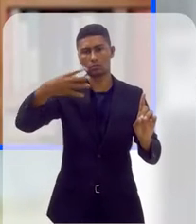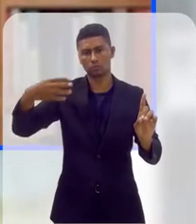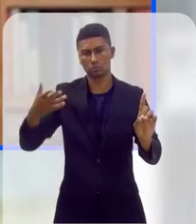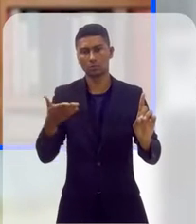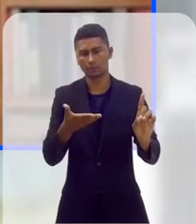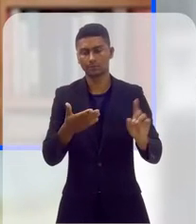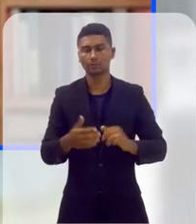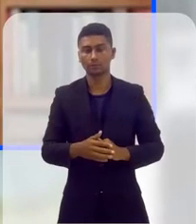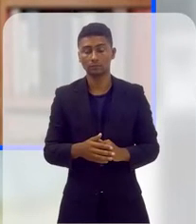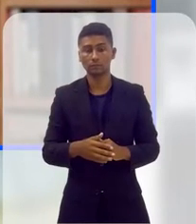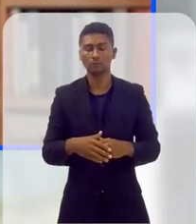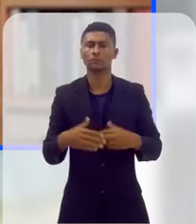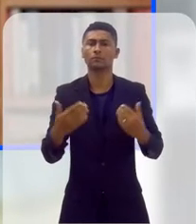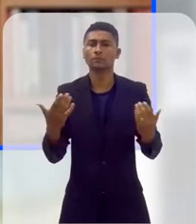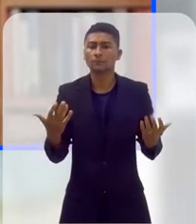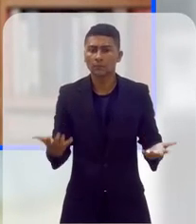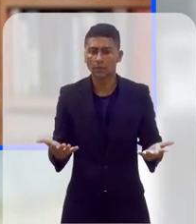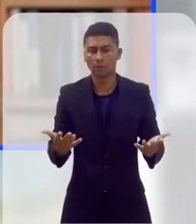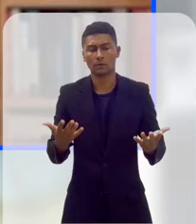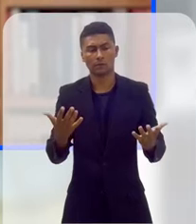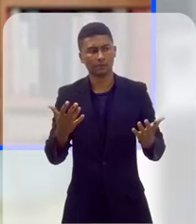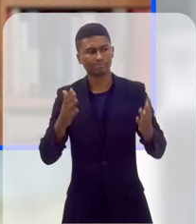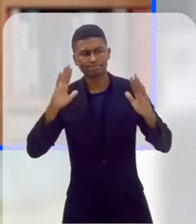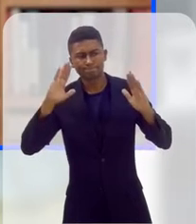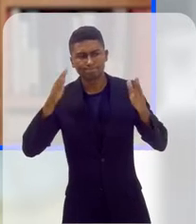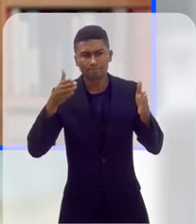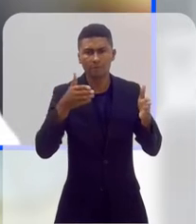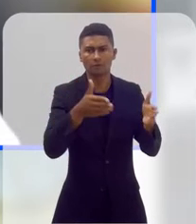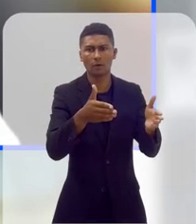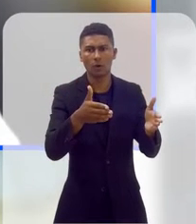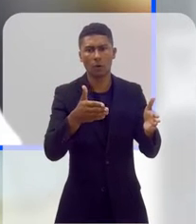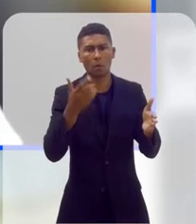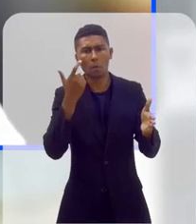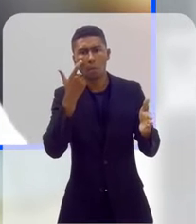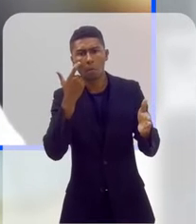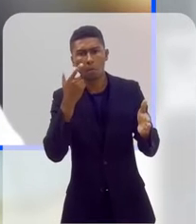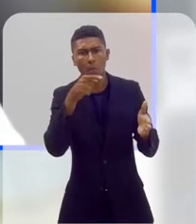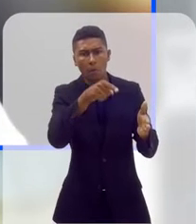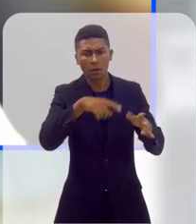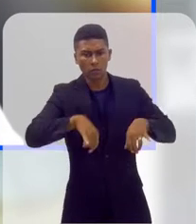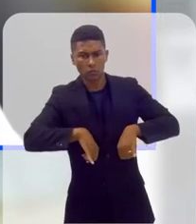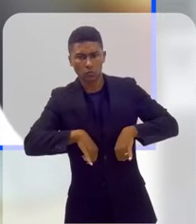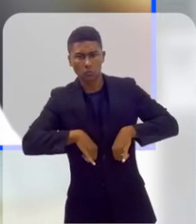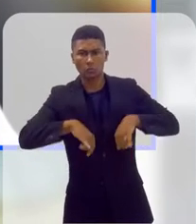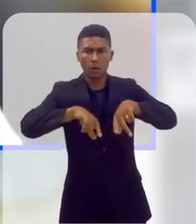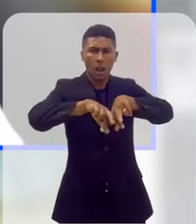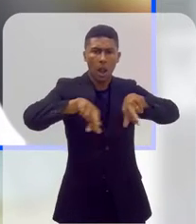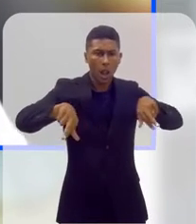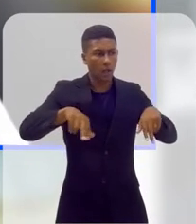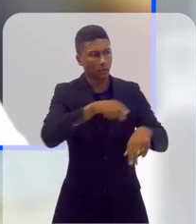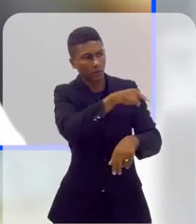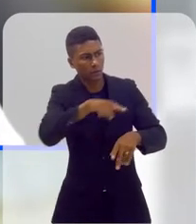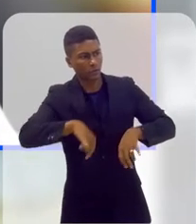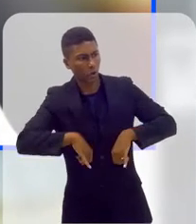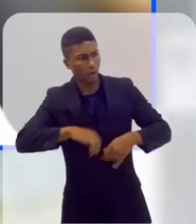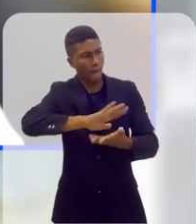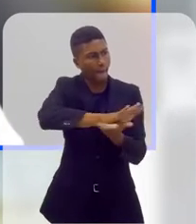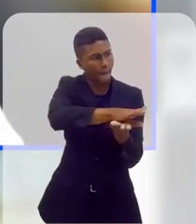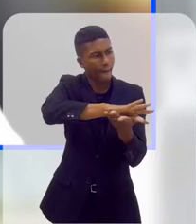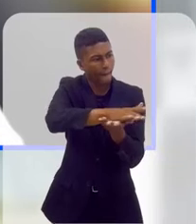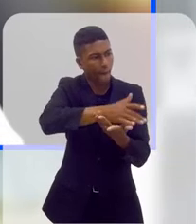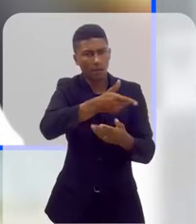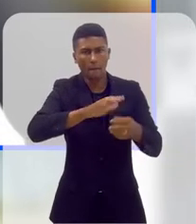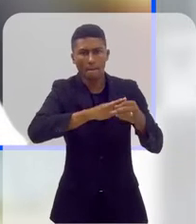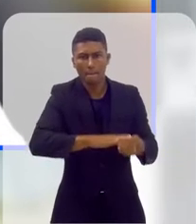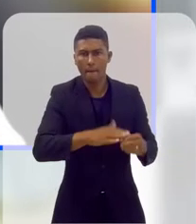tivesse uma preocupação um pouco mais intensa com as questões de opressão e de exclusões específicas dessa